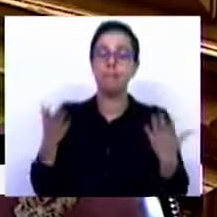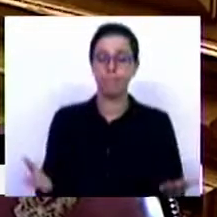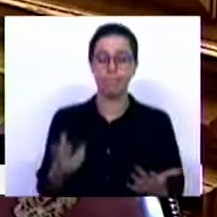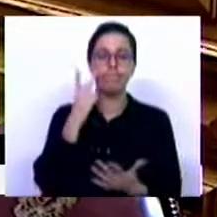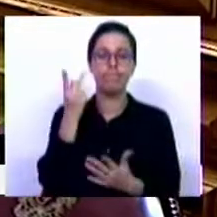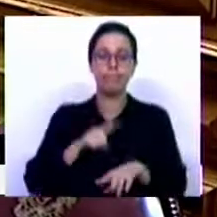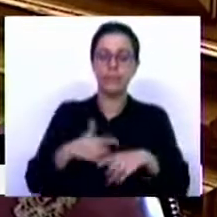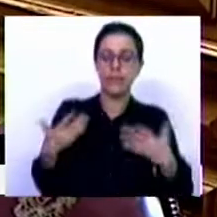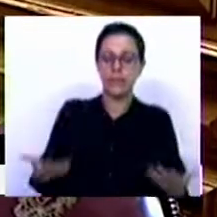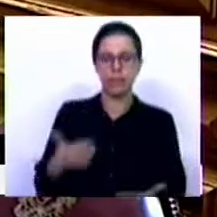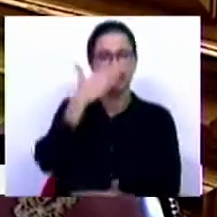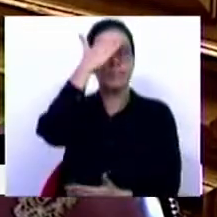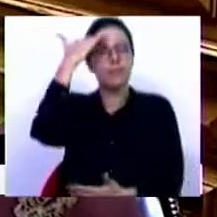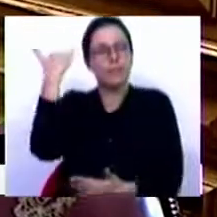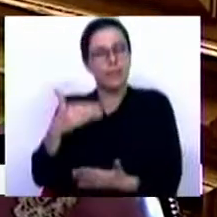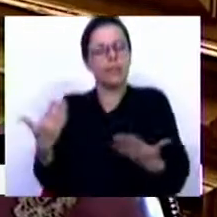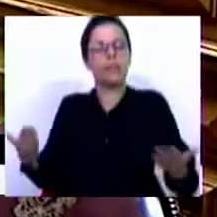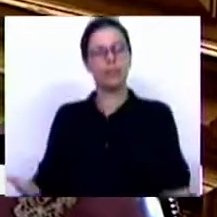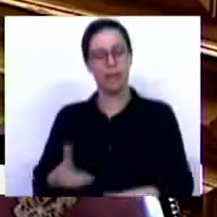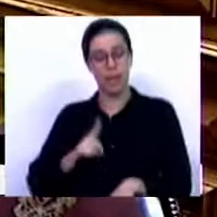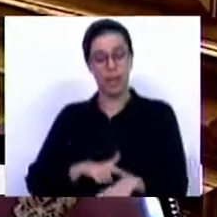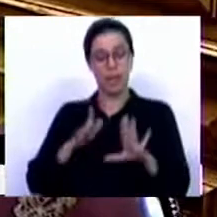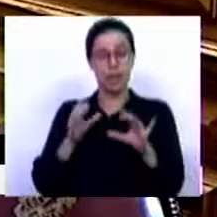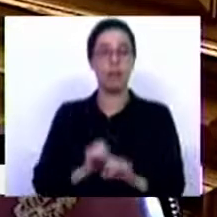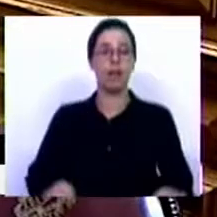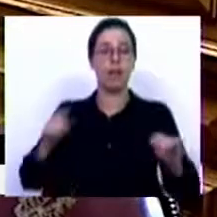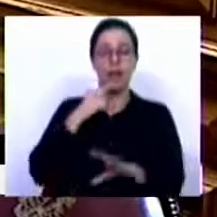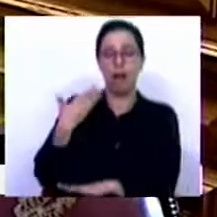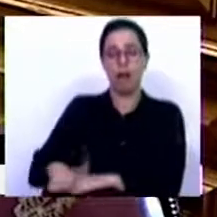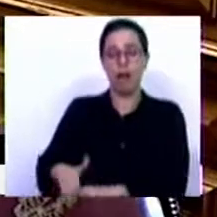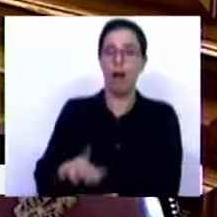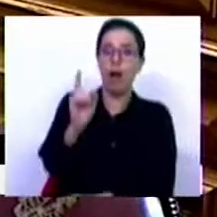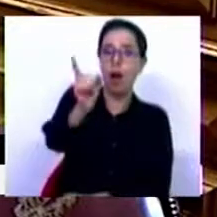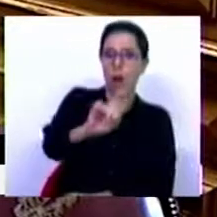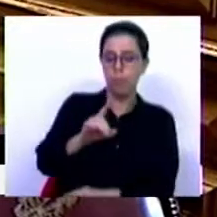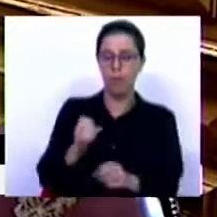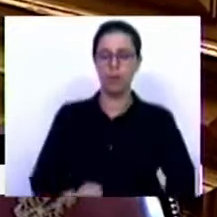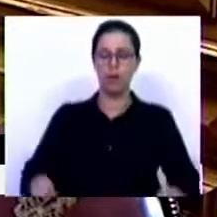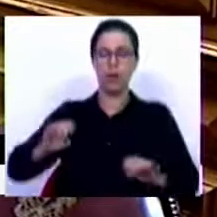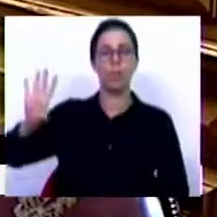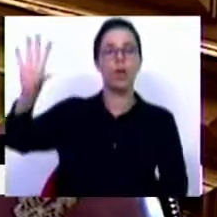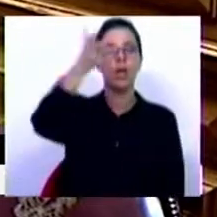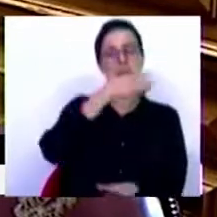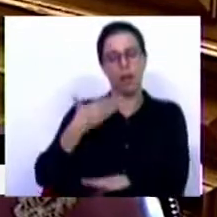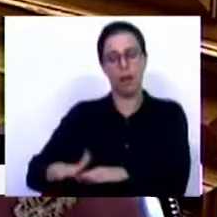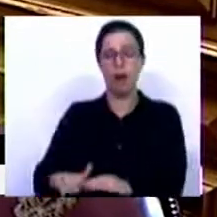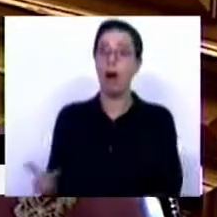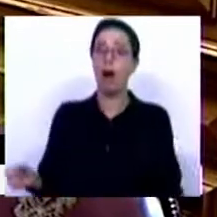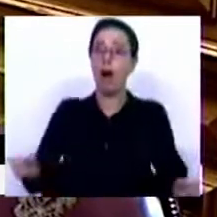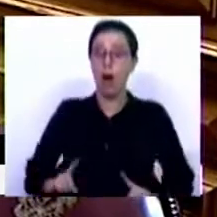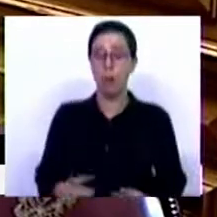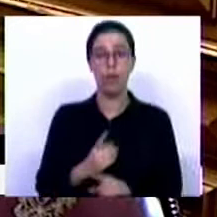vivemos um tempo muito difícil, um tempo em que ninguém pode ficar para trás, em que nenhuma região pode ficar para trás.